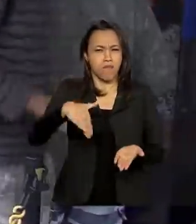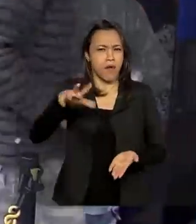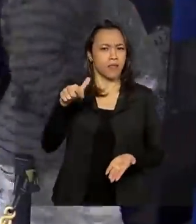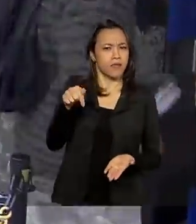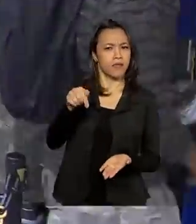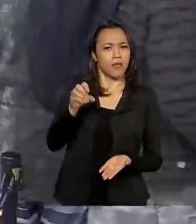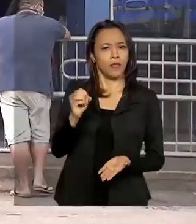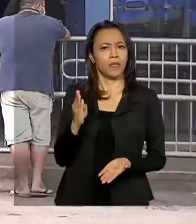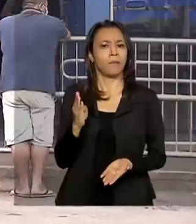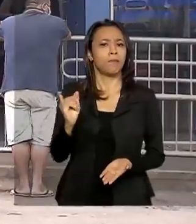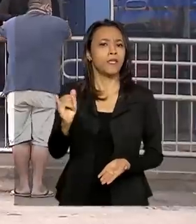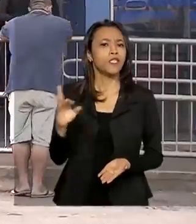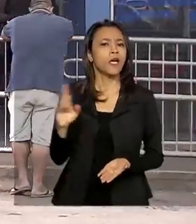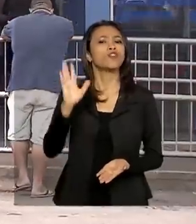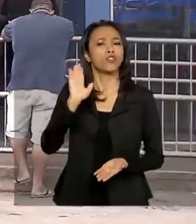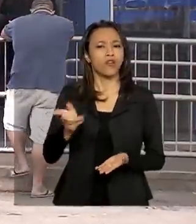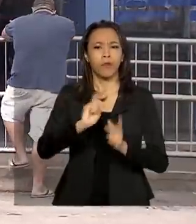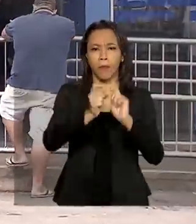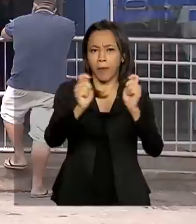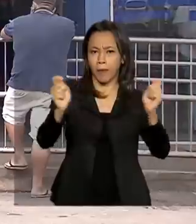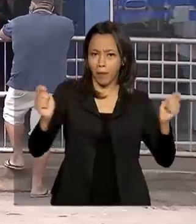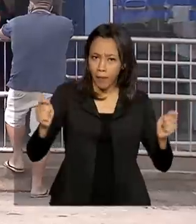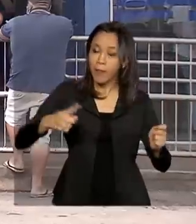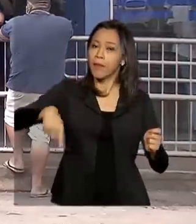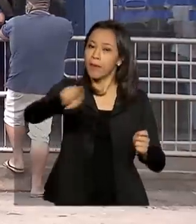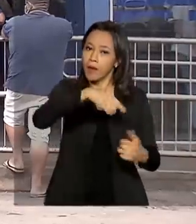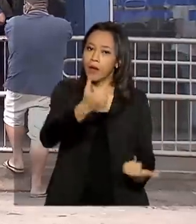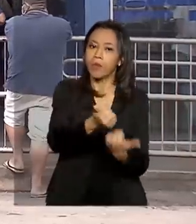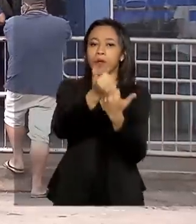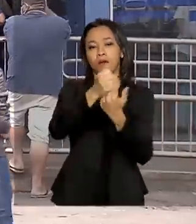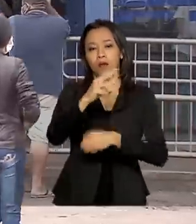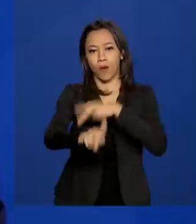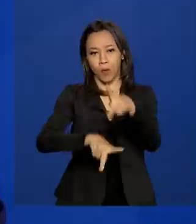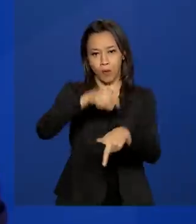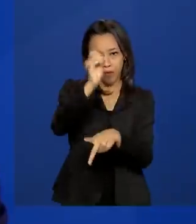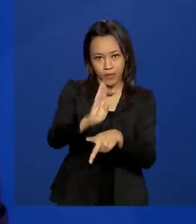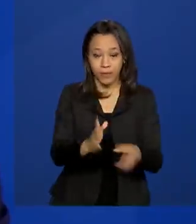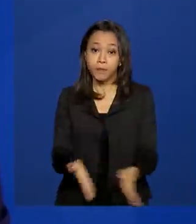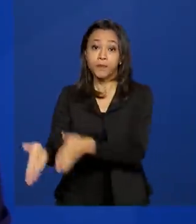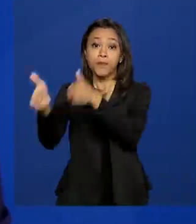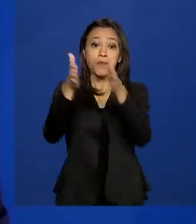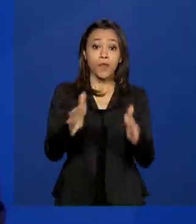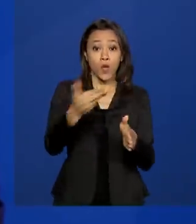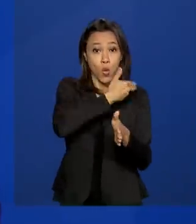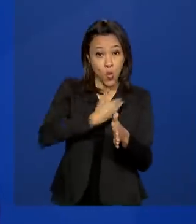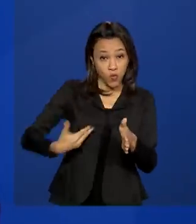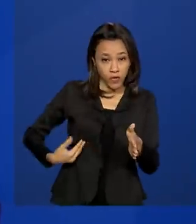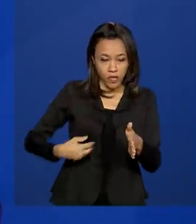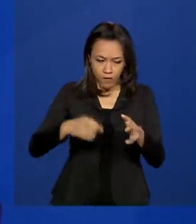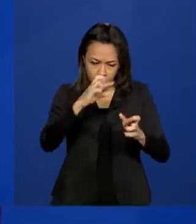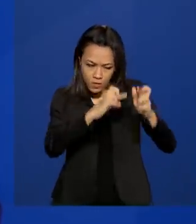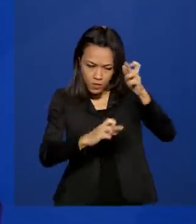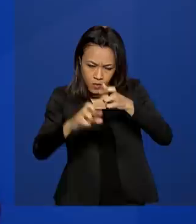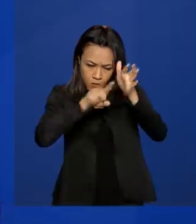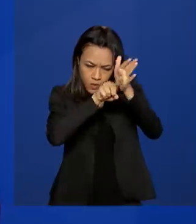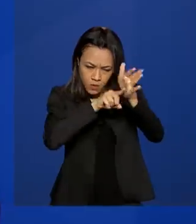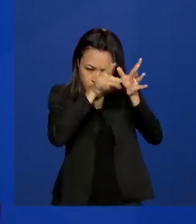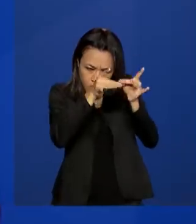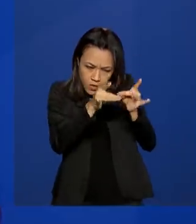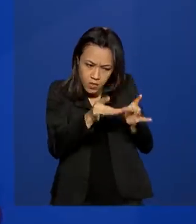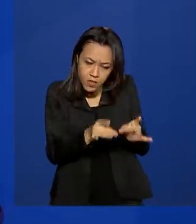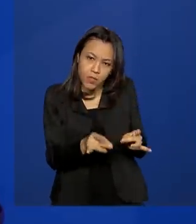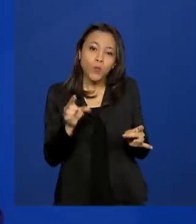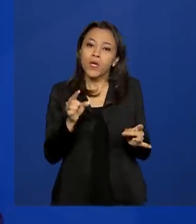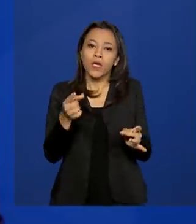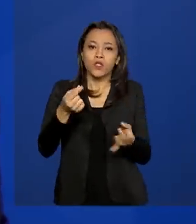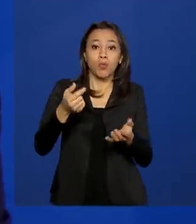bilhões de reais foram pagos em benefícios aos brasileiros. Governo faz um pente fino em contratos e recursos